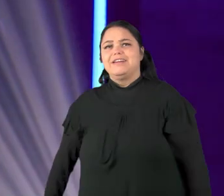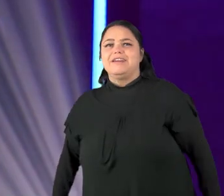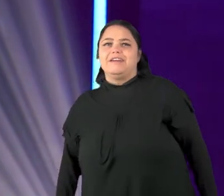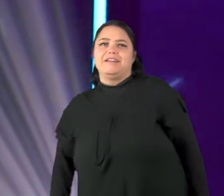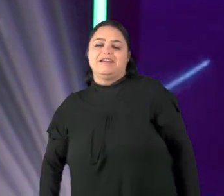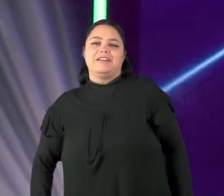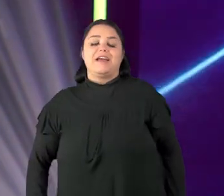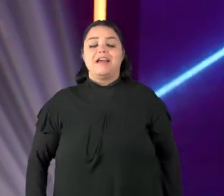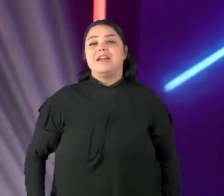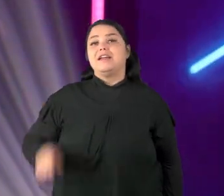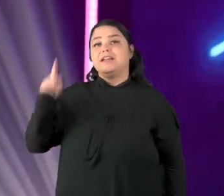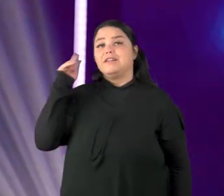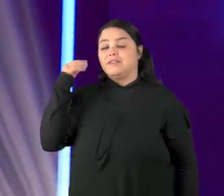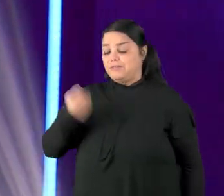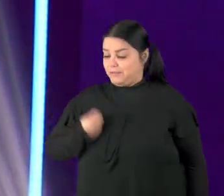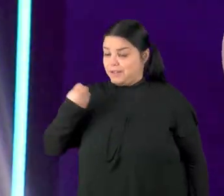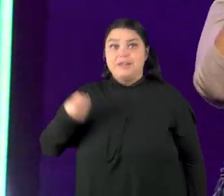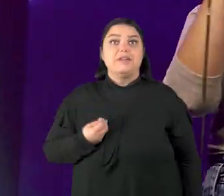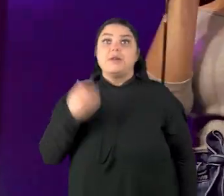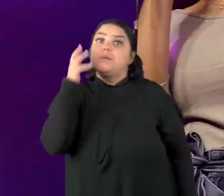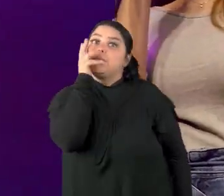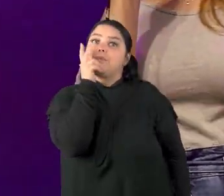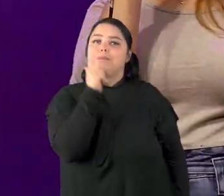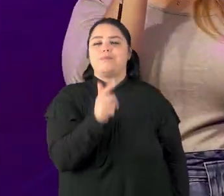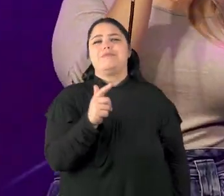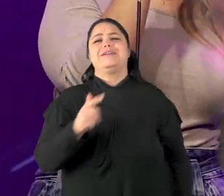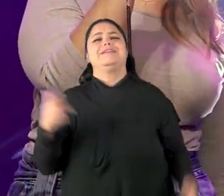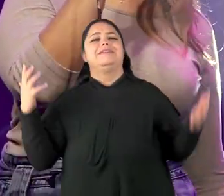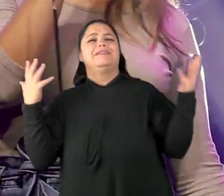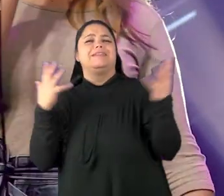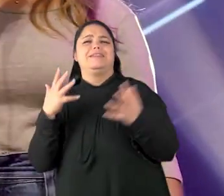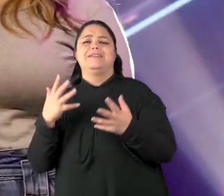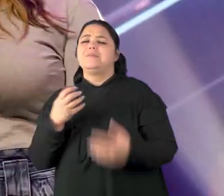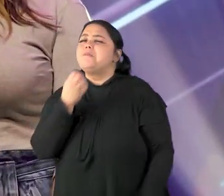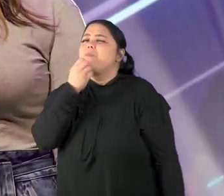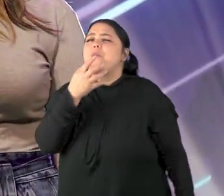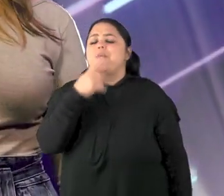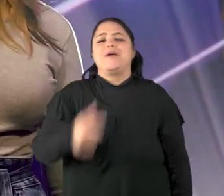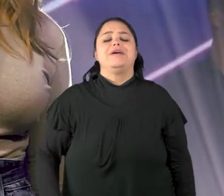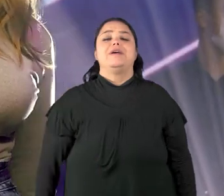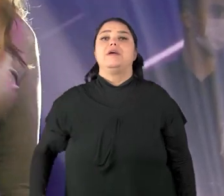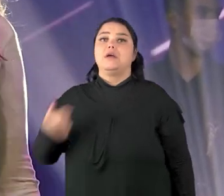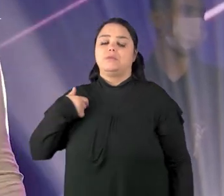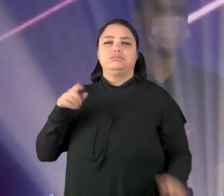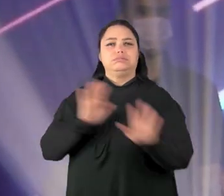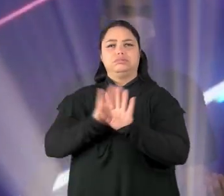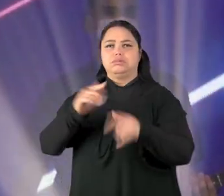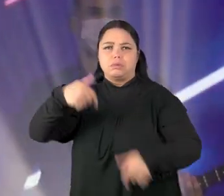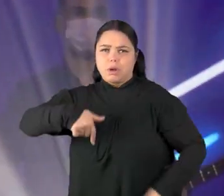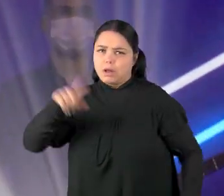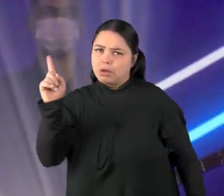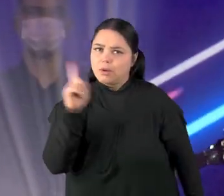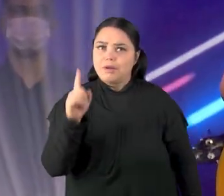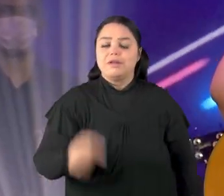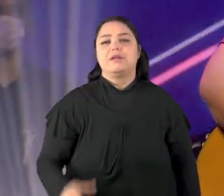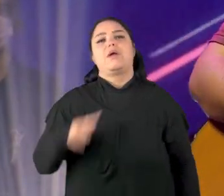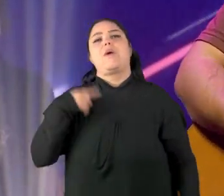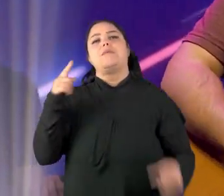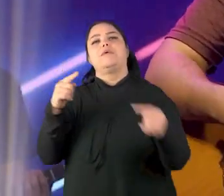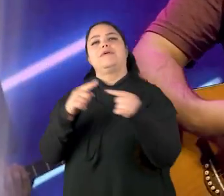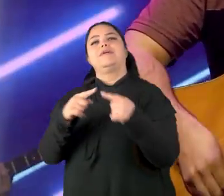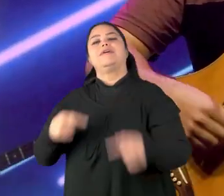A vida é tão boa, não estou aqui à toa.